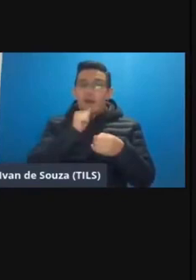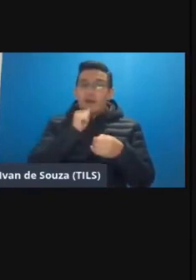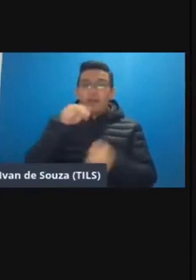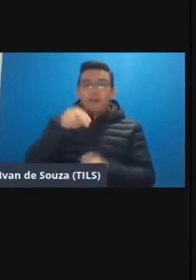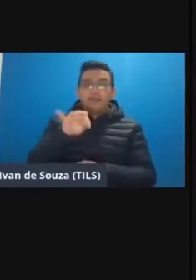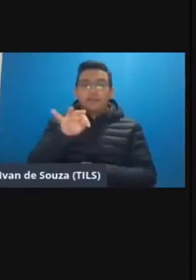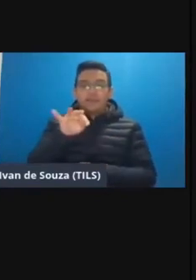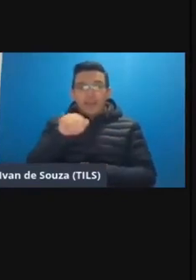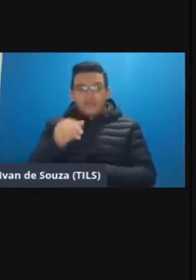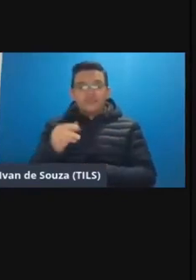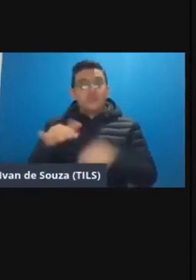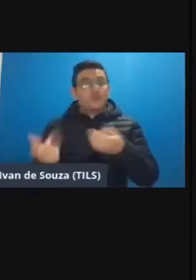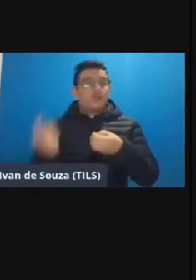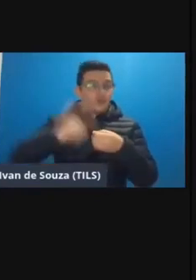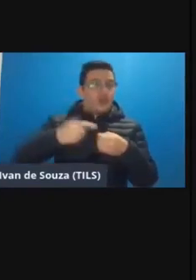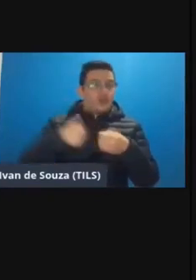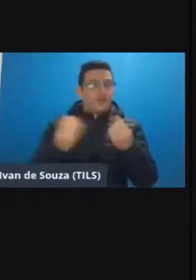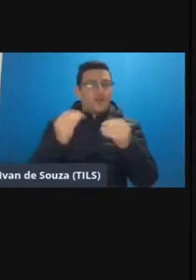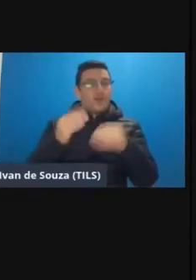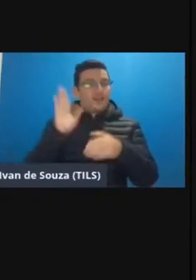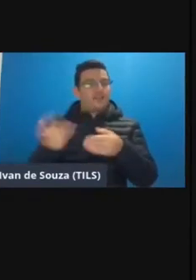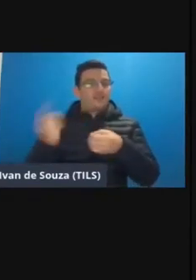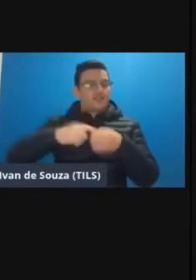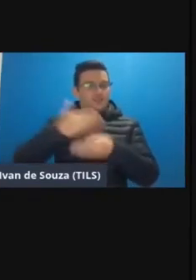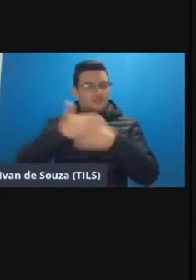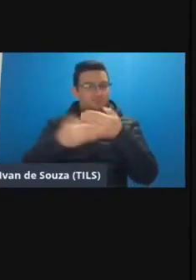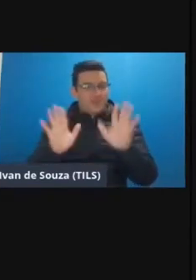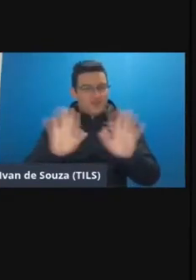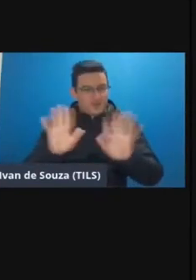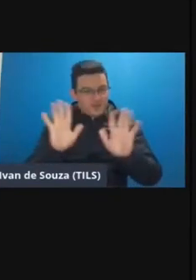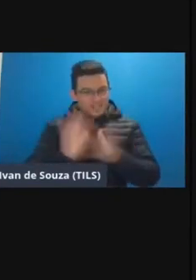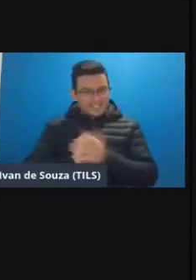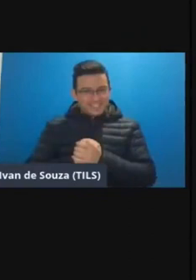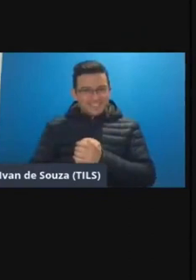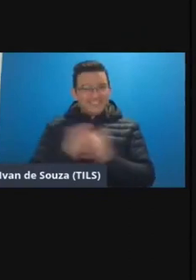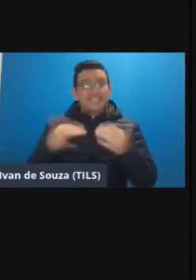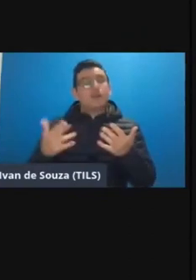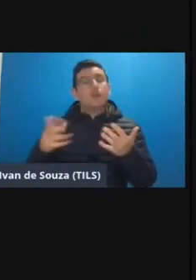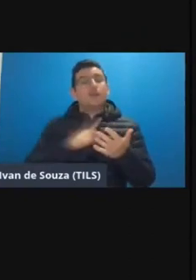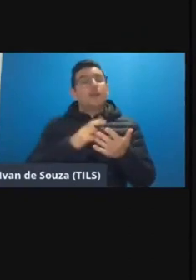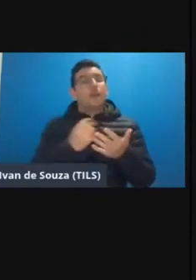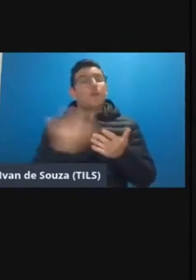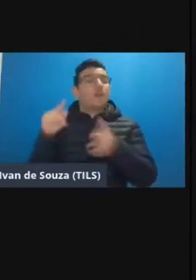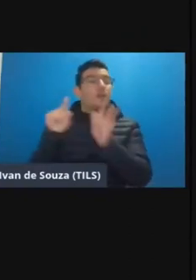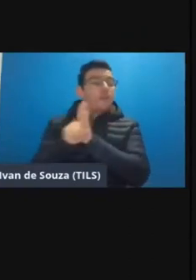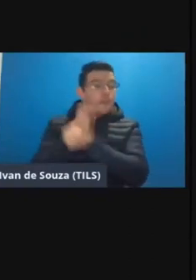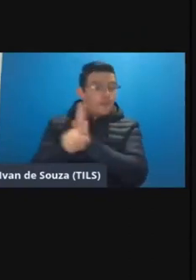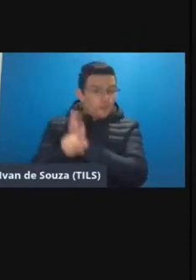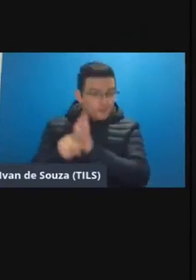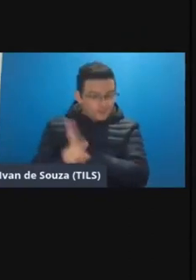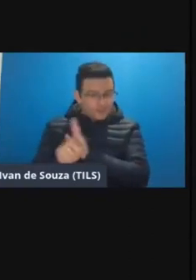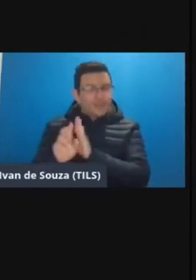tela assim que ela voltar eu coloco ela na tela ah ela aqui Oi Natália e aí a gente tem algumas perguntas aqui